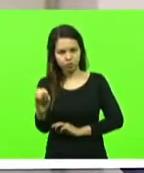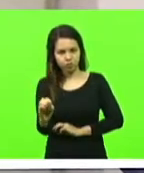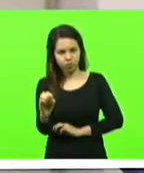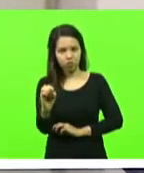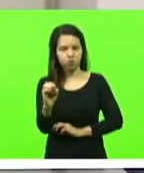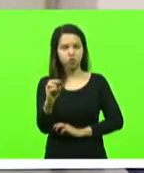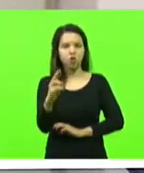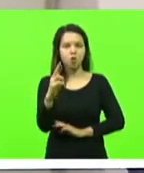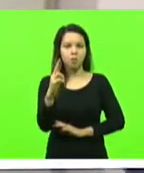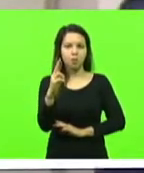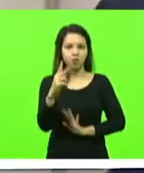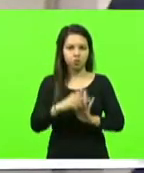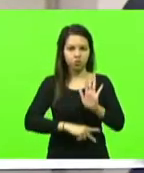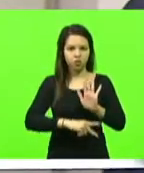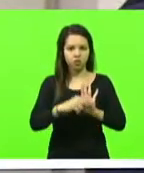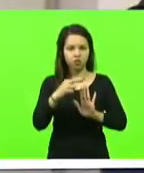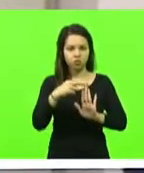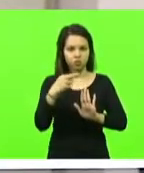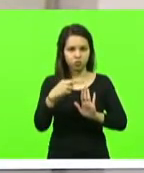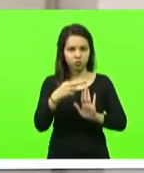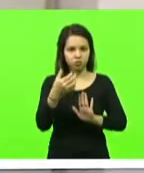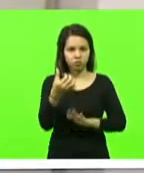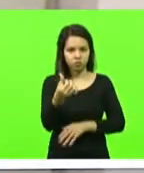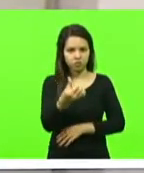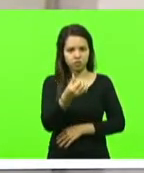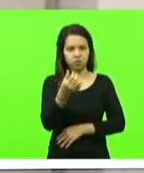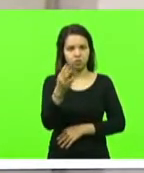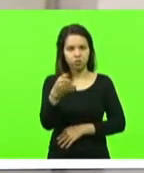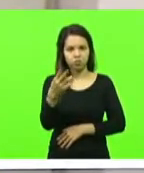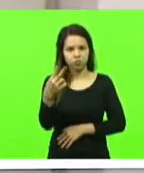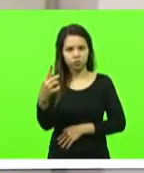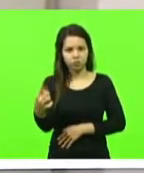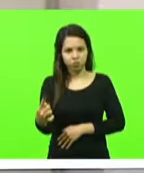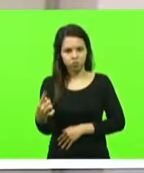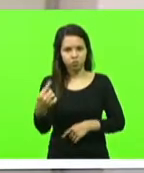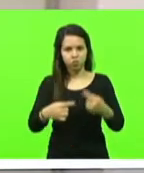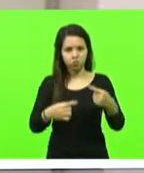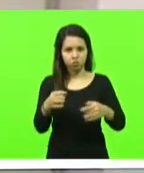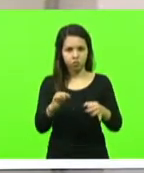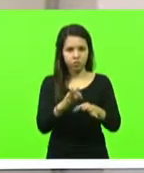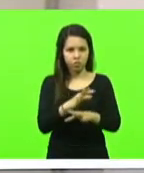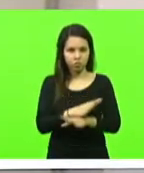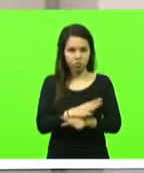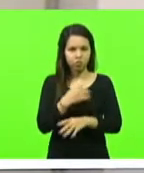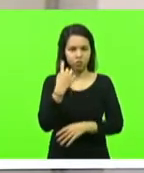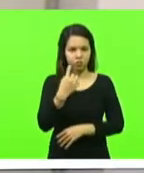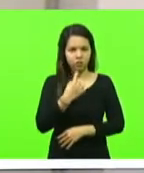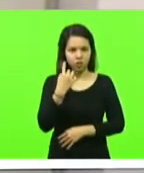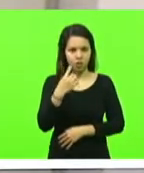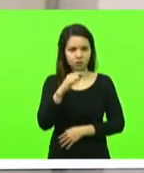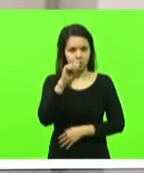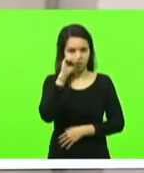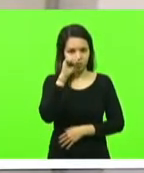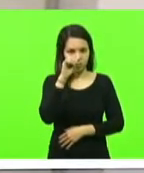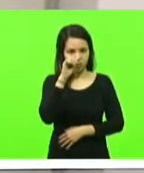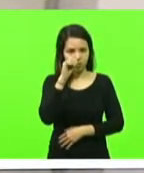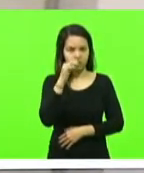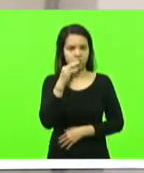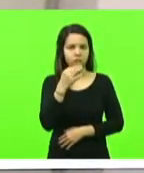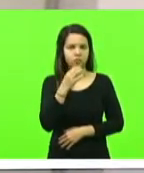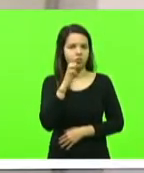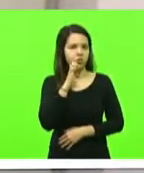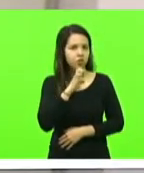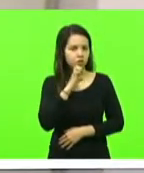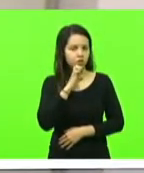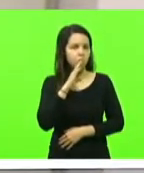resolução número 6 barra 2021. Após ser discutido pelos senhores deputados João Amin, Felipe Estevam, Bruno